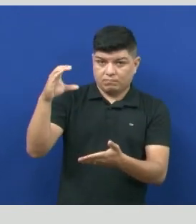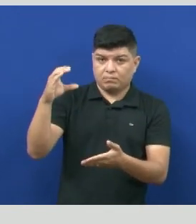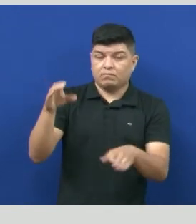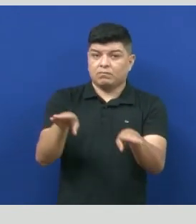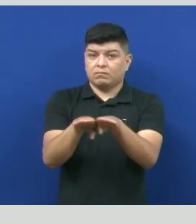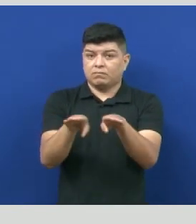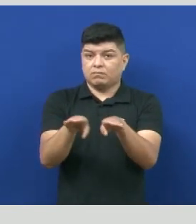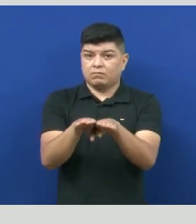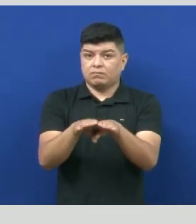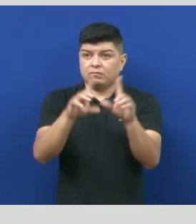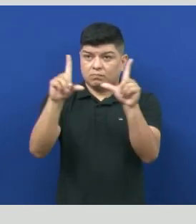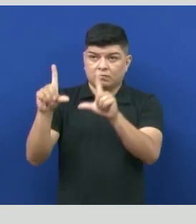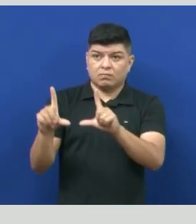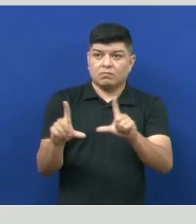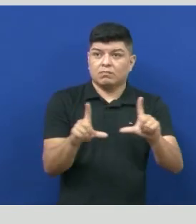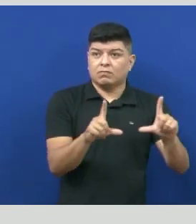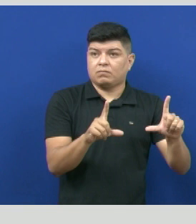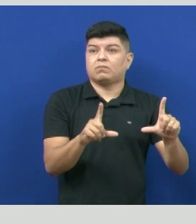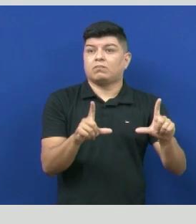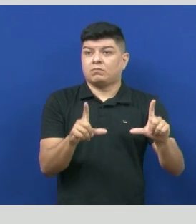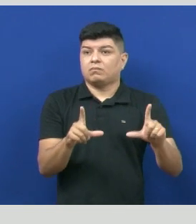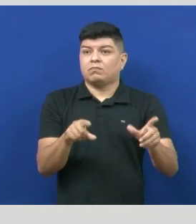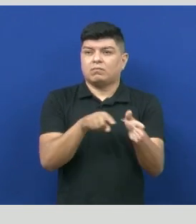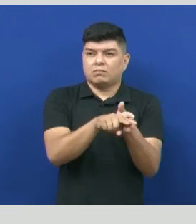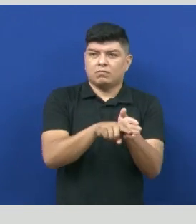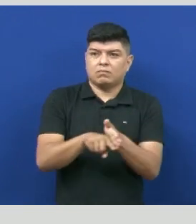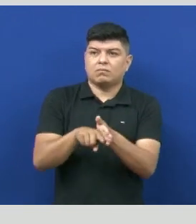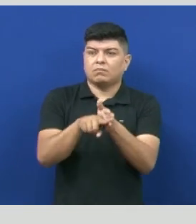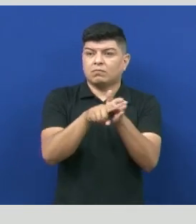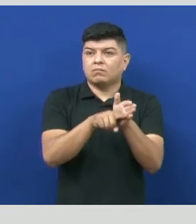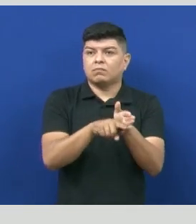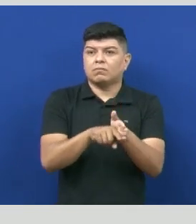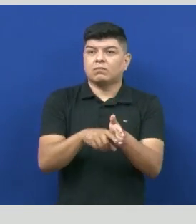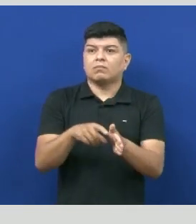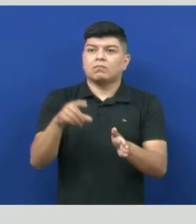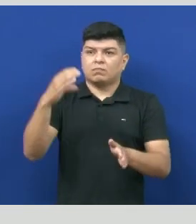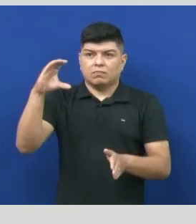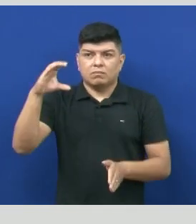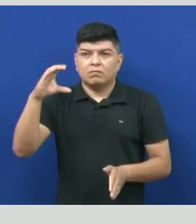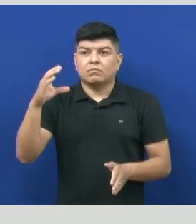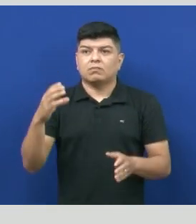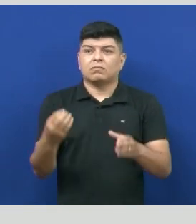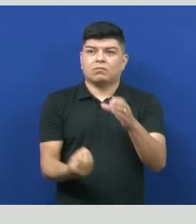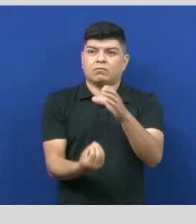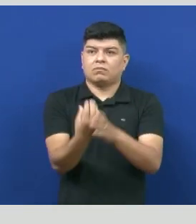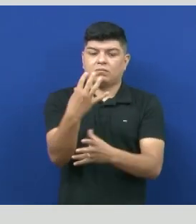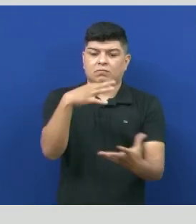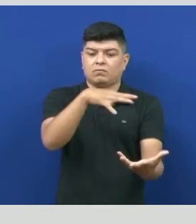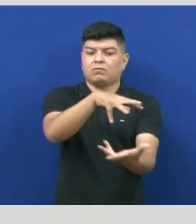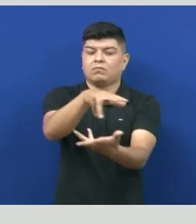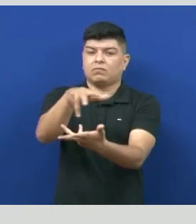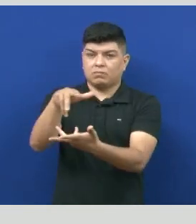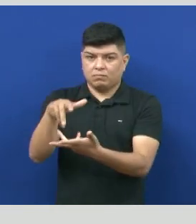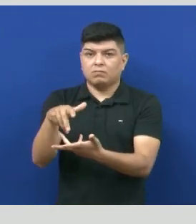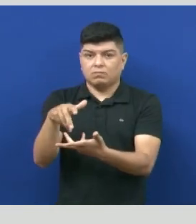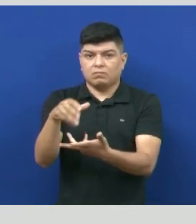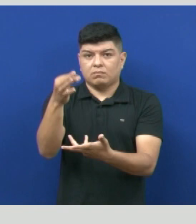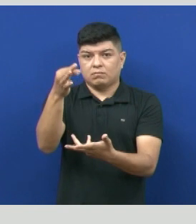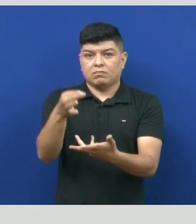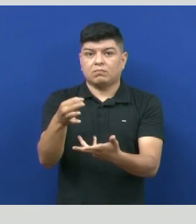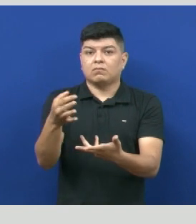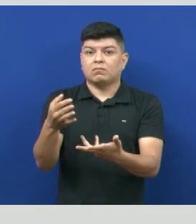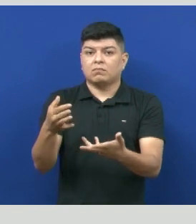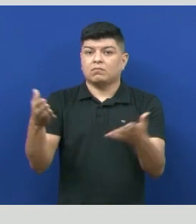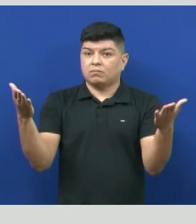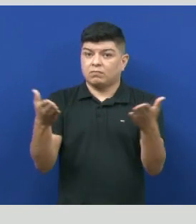biogênese, né? Que a gente falou aí dos experimentos de Hedges, Palanzani e Pasteur. Falamos também da formação do Universo, que a teoria aceita é a teoria do Big Bang.